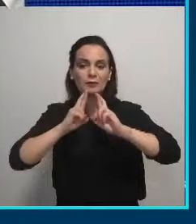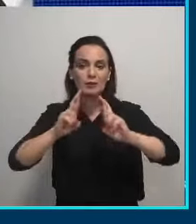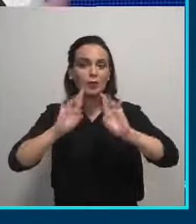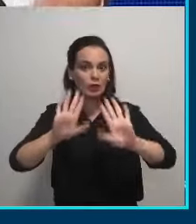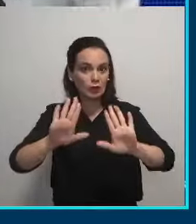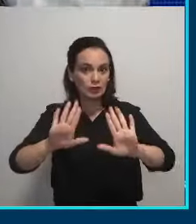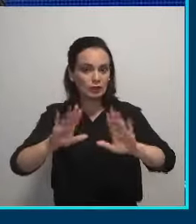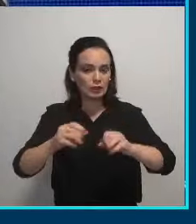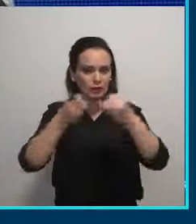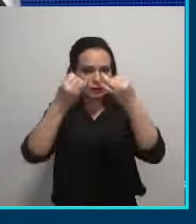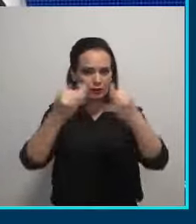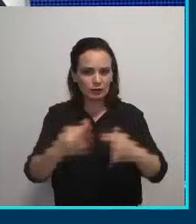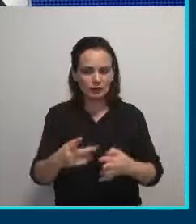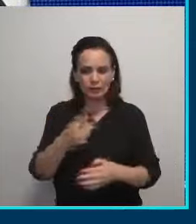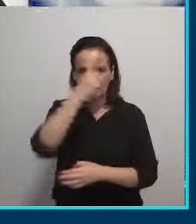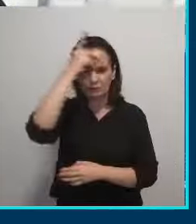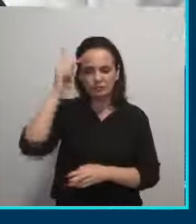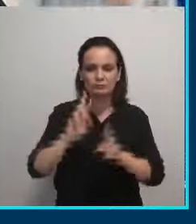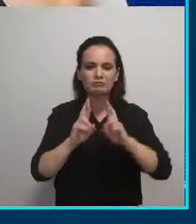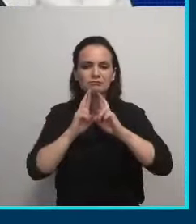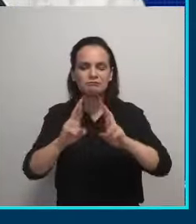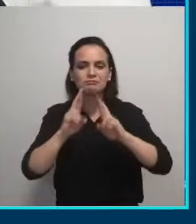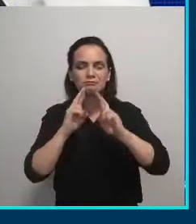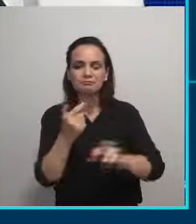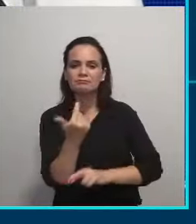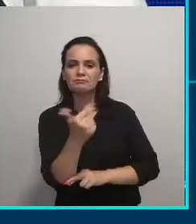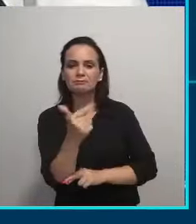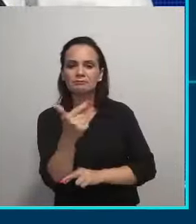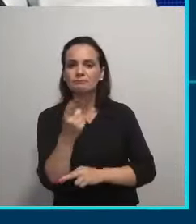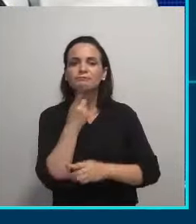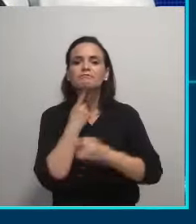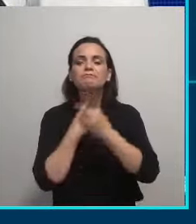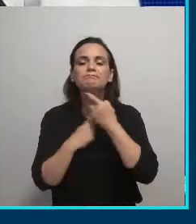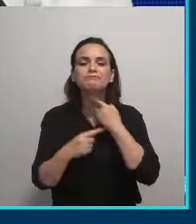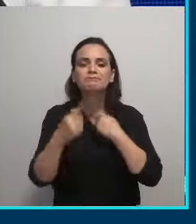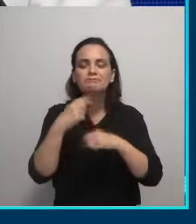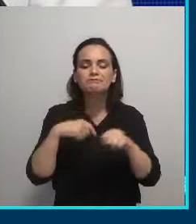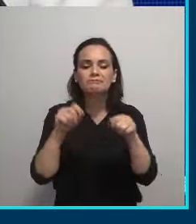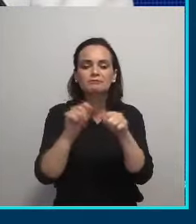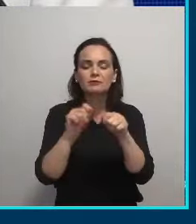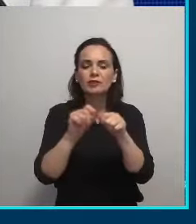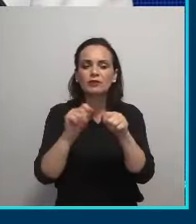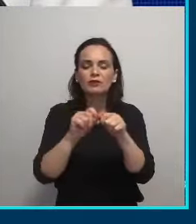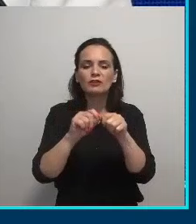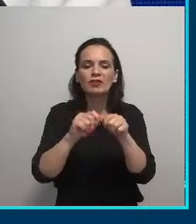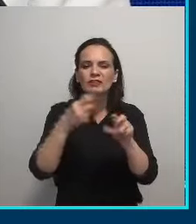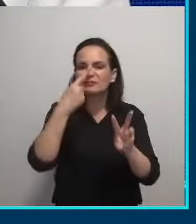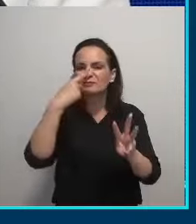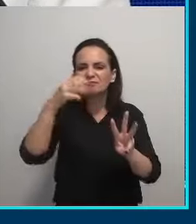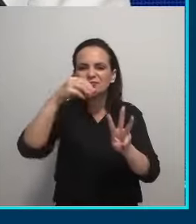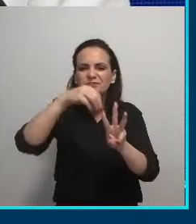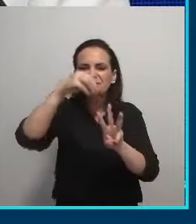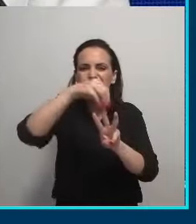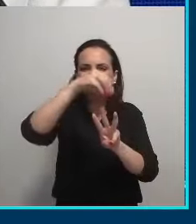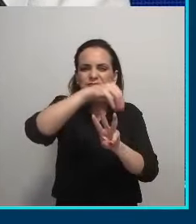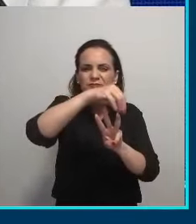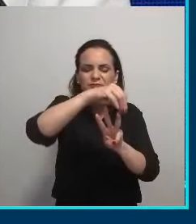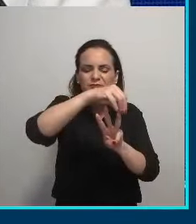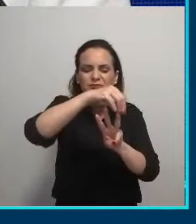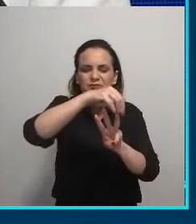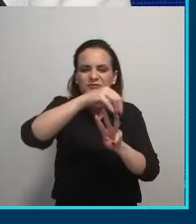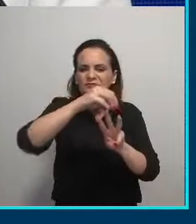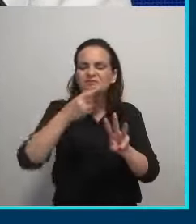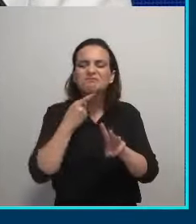bem claro, as pessoas estão reclamando que elas não têm mais a vontade sequer de fazer a separação do reciclado, porque, infelizmente,